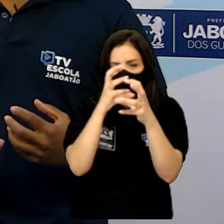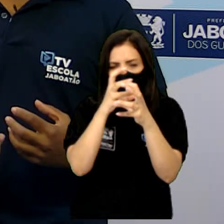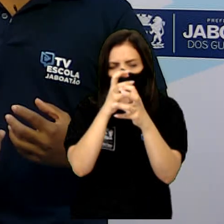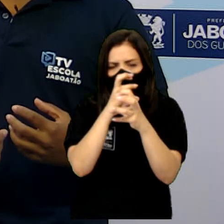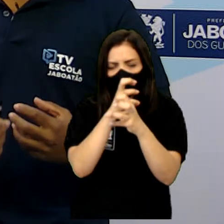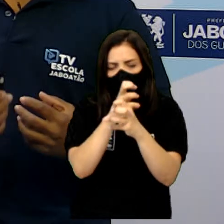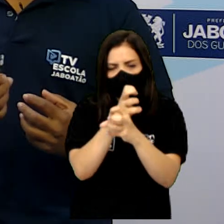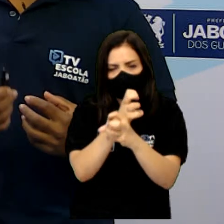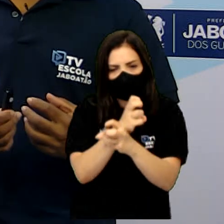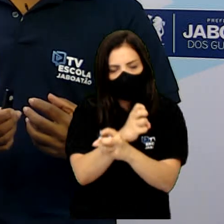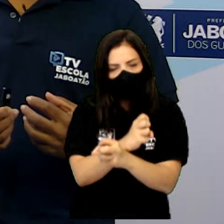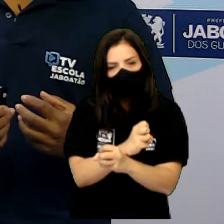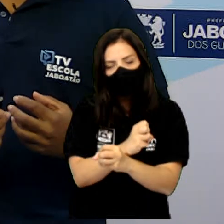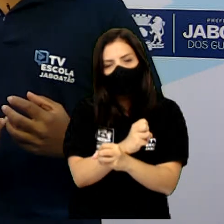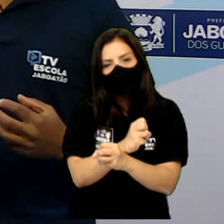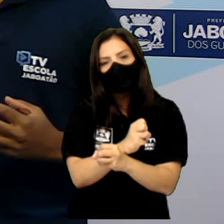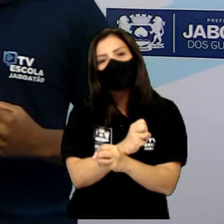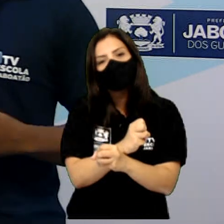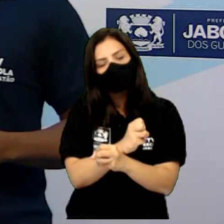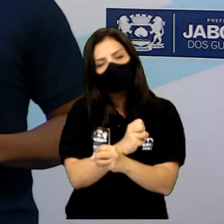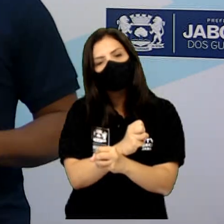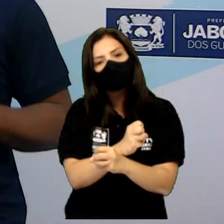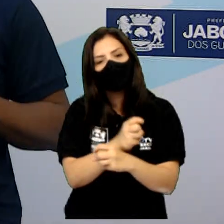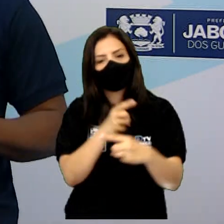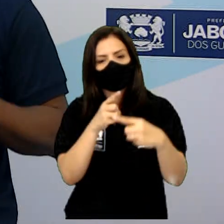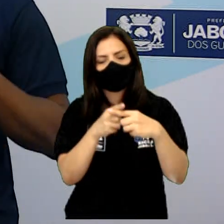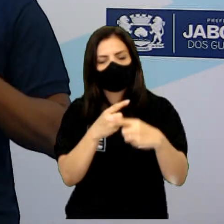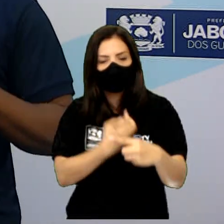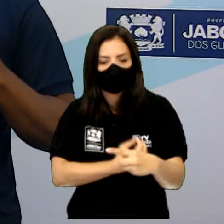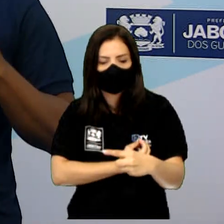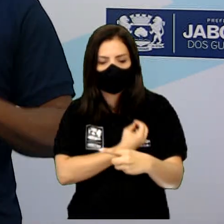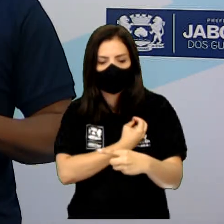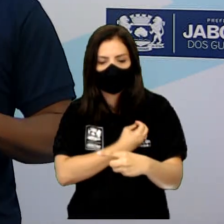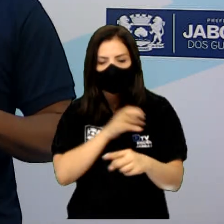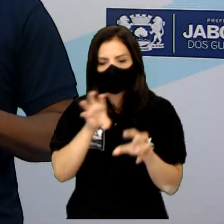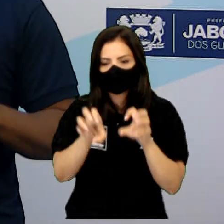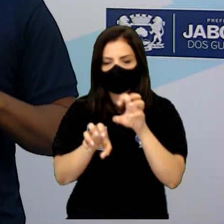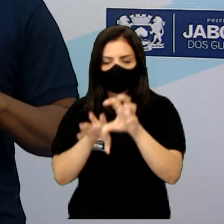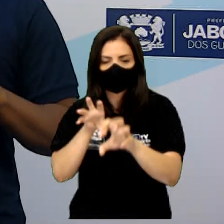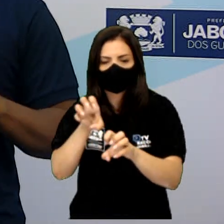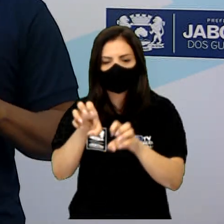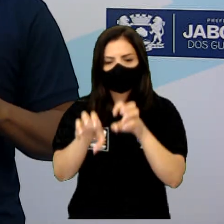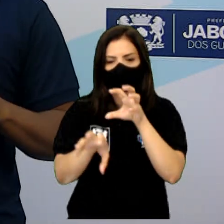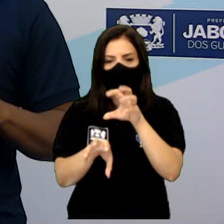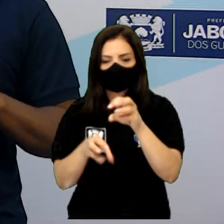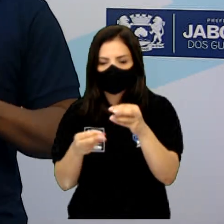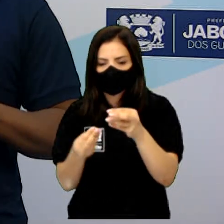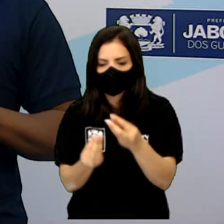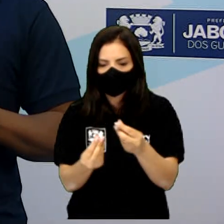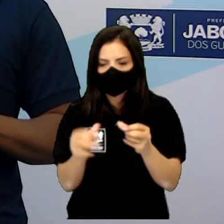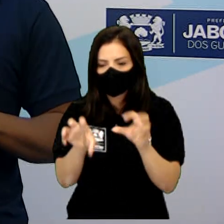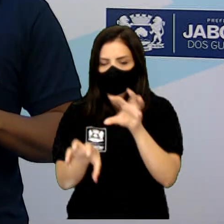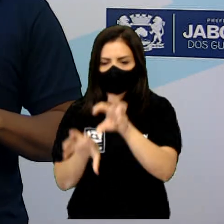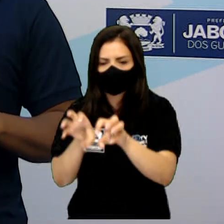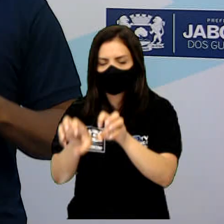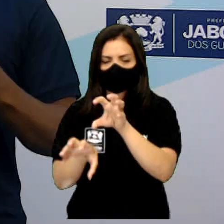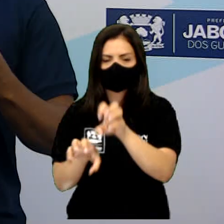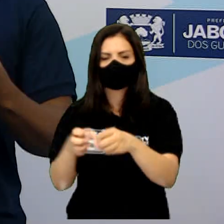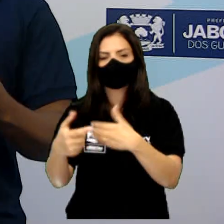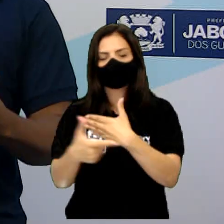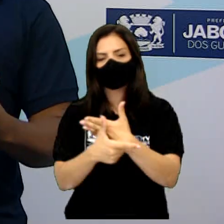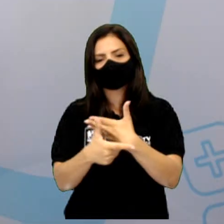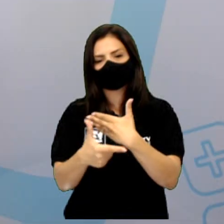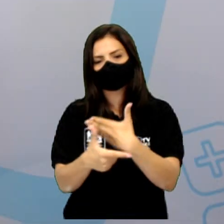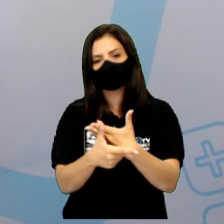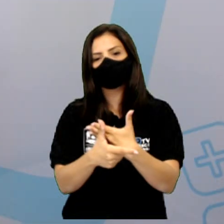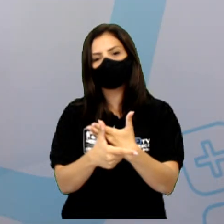processo é graças ao trabalho dos decompositores, eles que realizam essa função. E essas